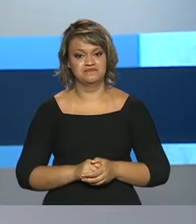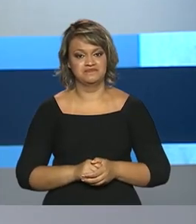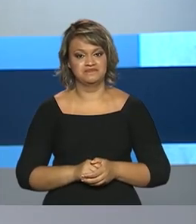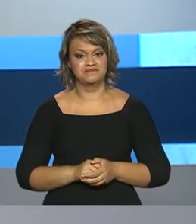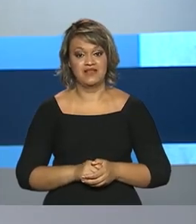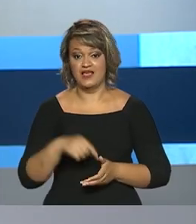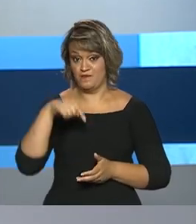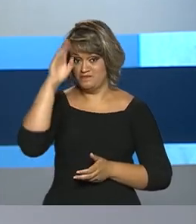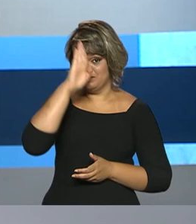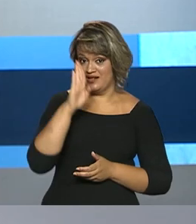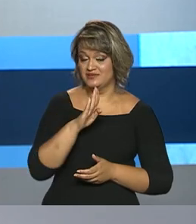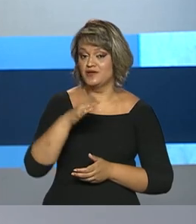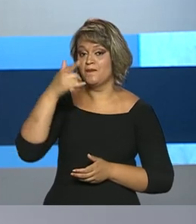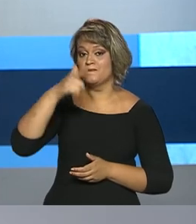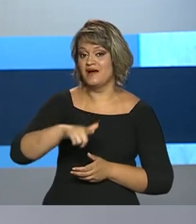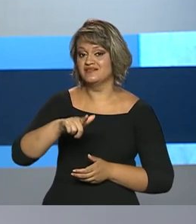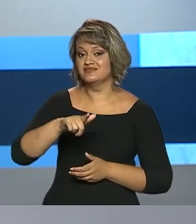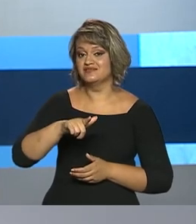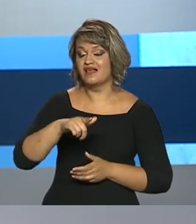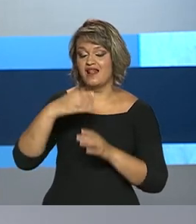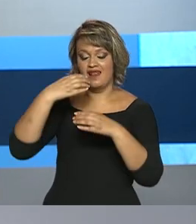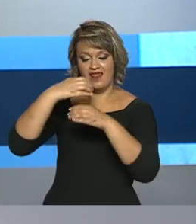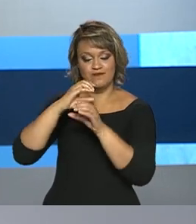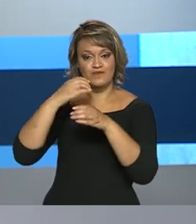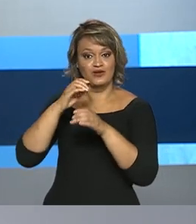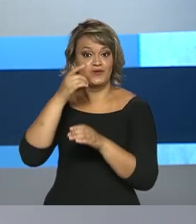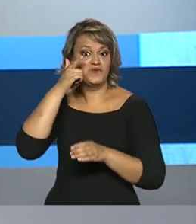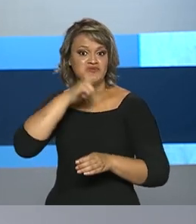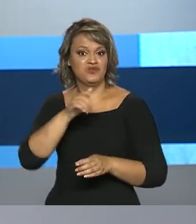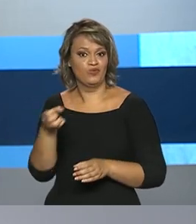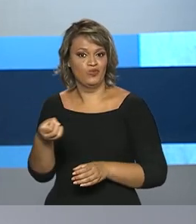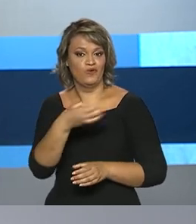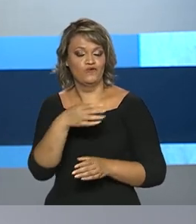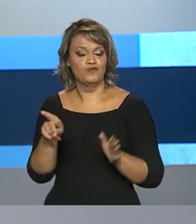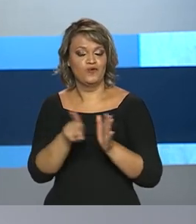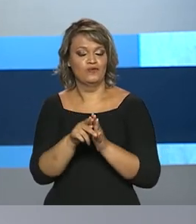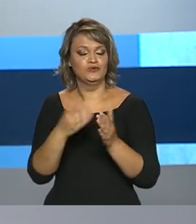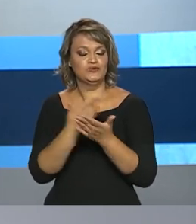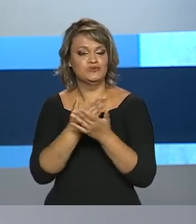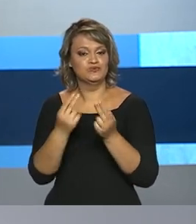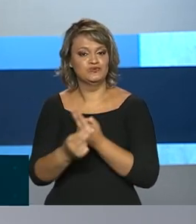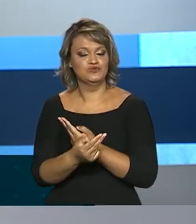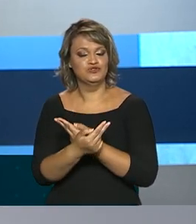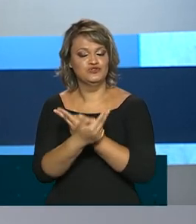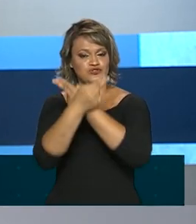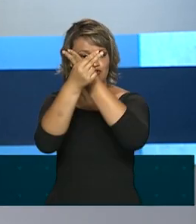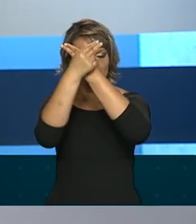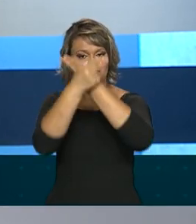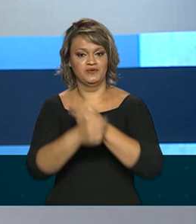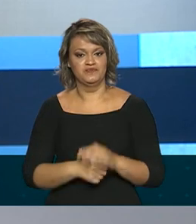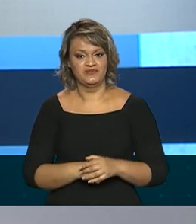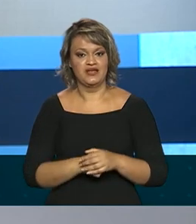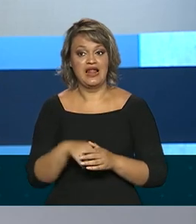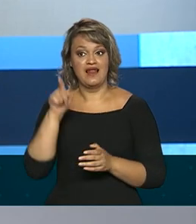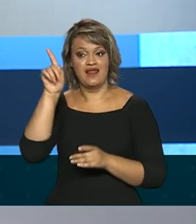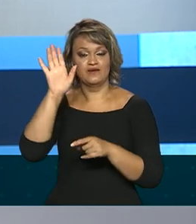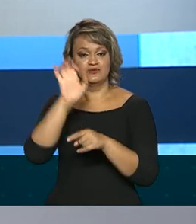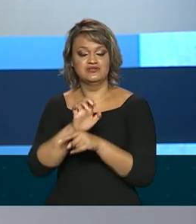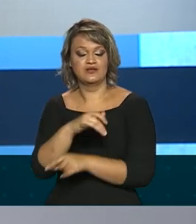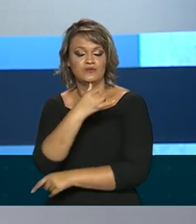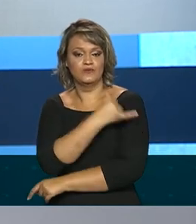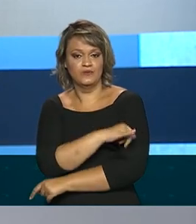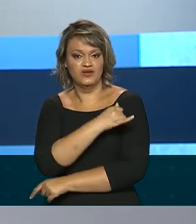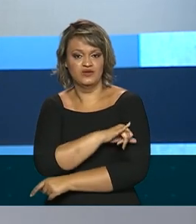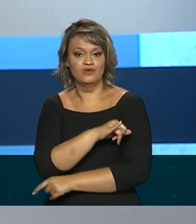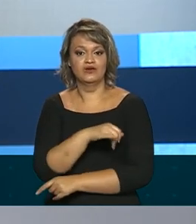E o Brasil também ganhou mais um laboratório para o sequenciamento genômico. Com a inauguração no Rio de Janeiro, são três unidades no